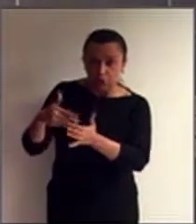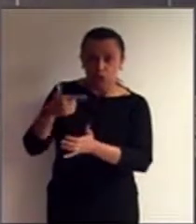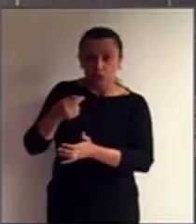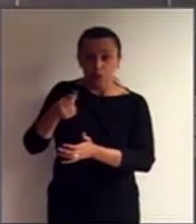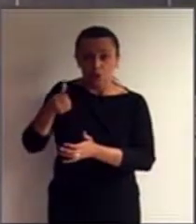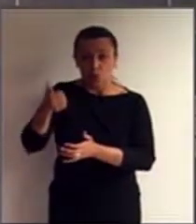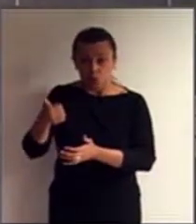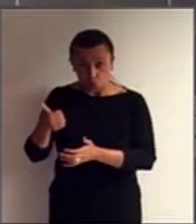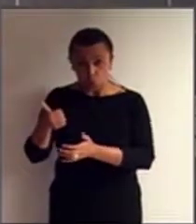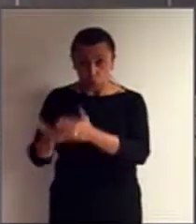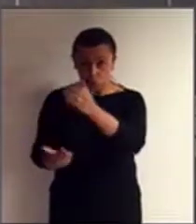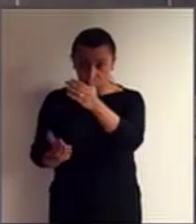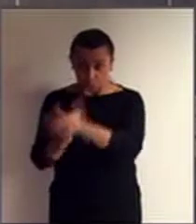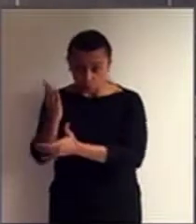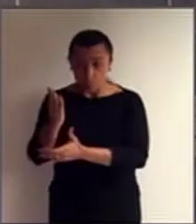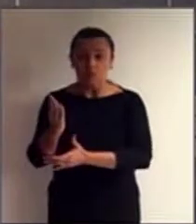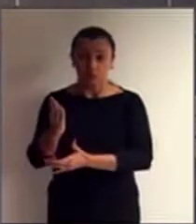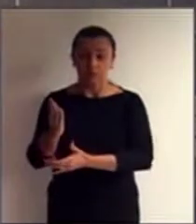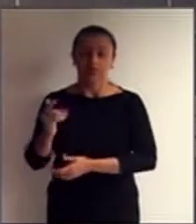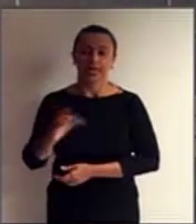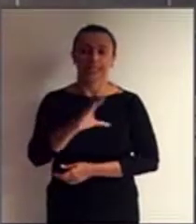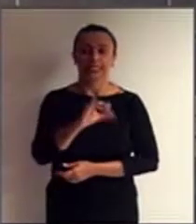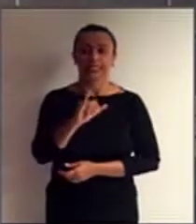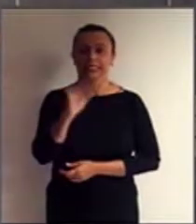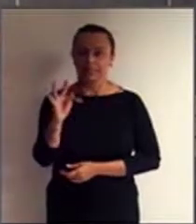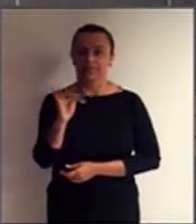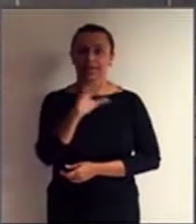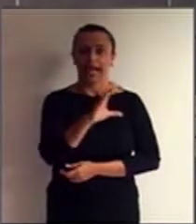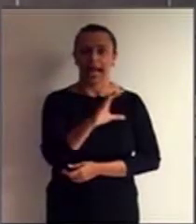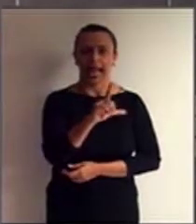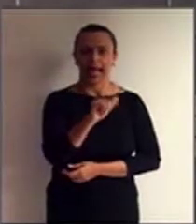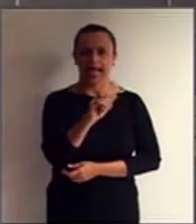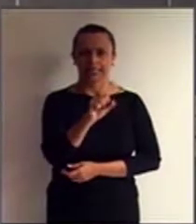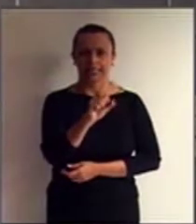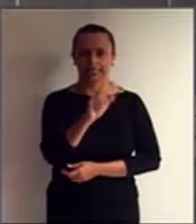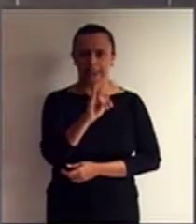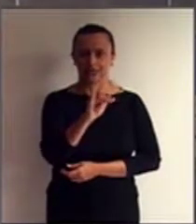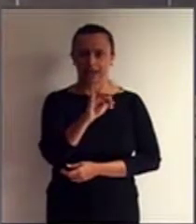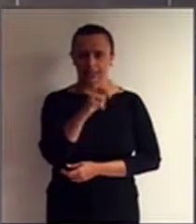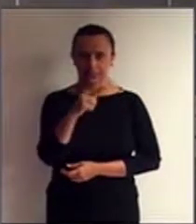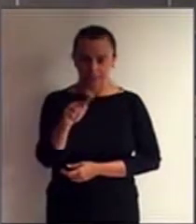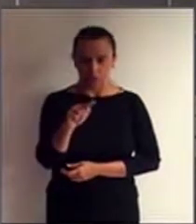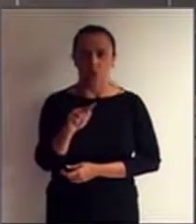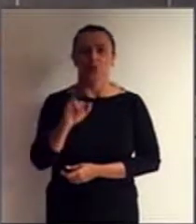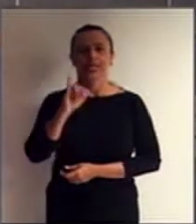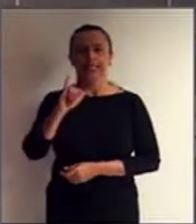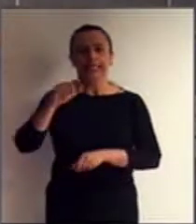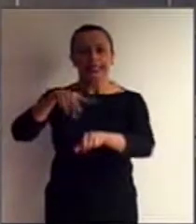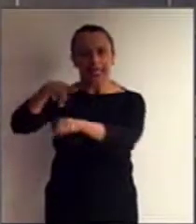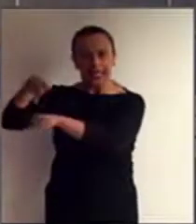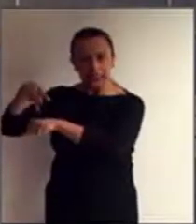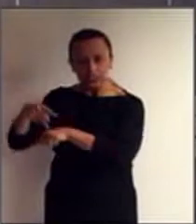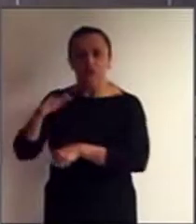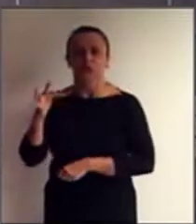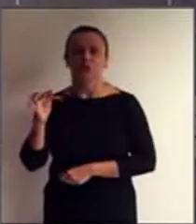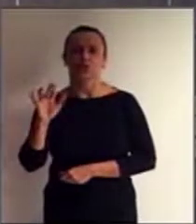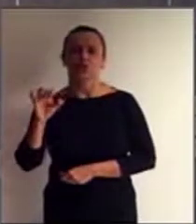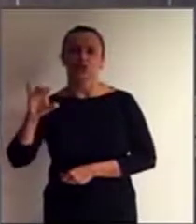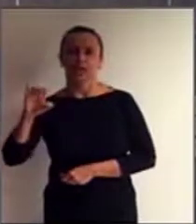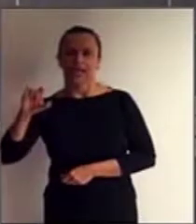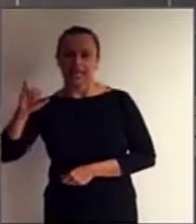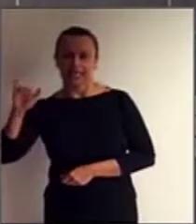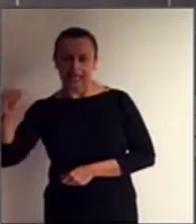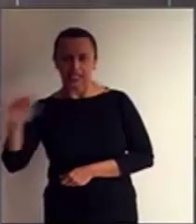a CIF, a Classificação Internacional de Funcionalidades, ela vem sendo utilizada por diferentes países